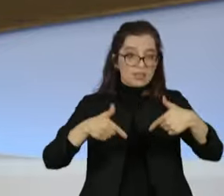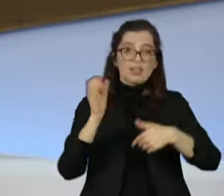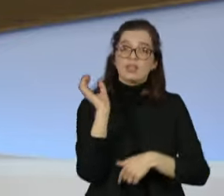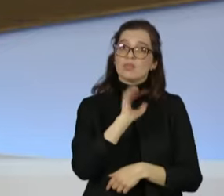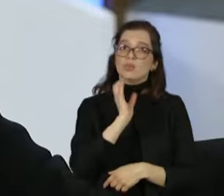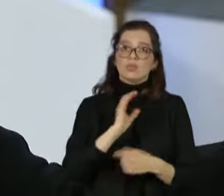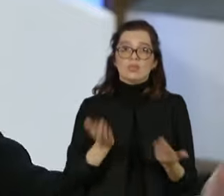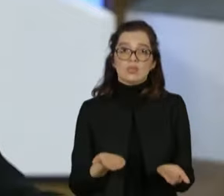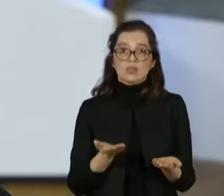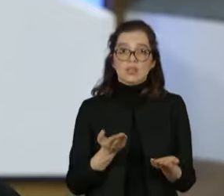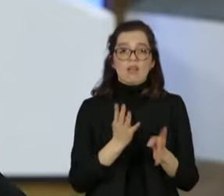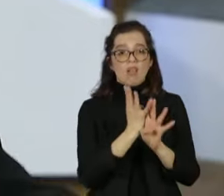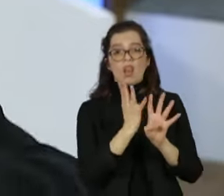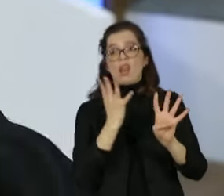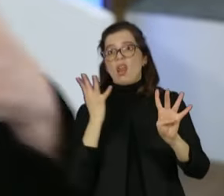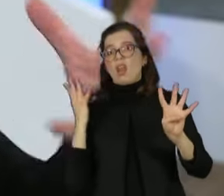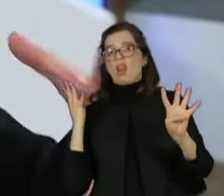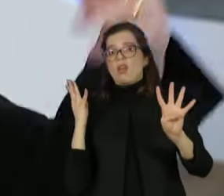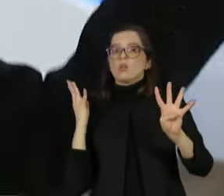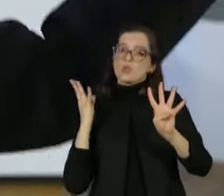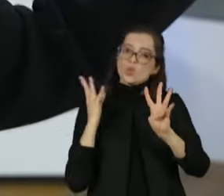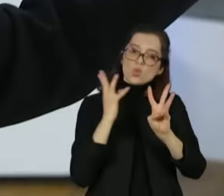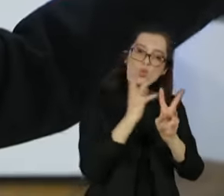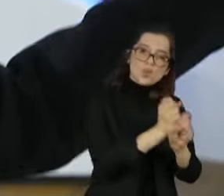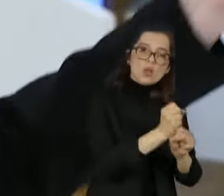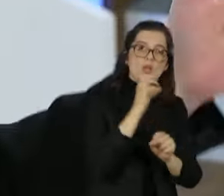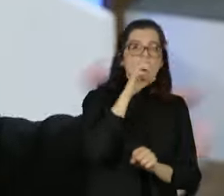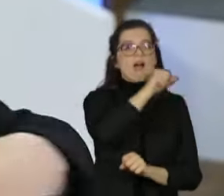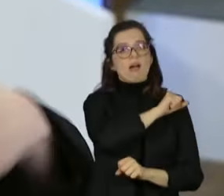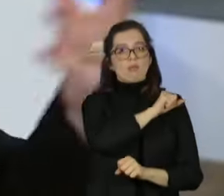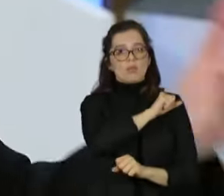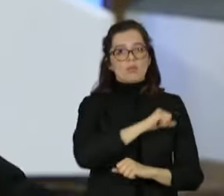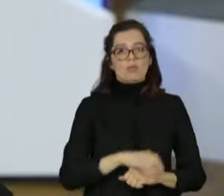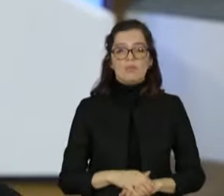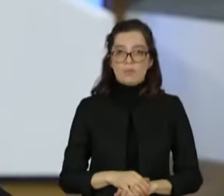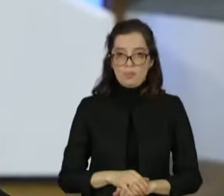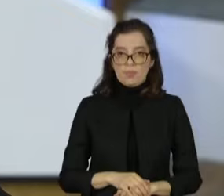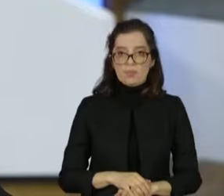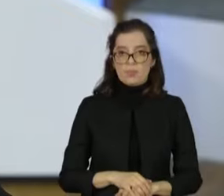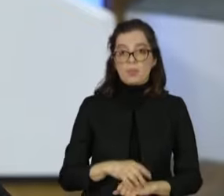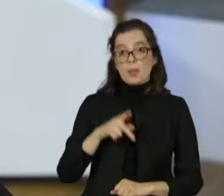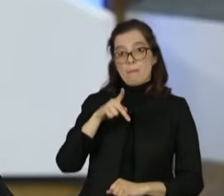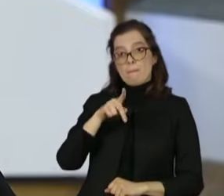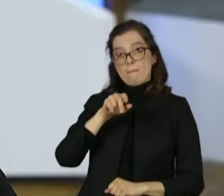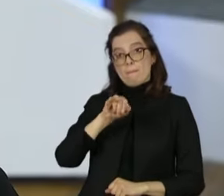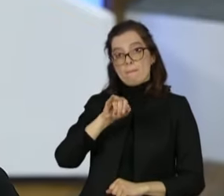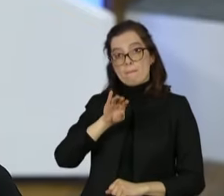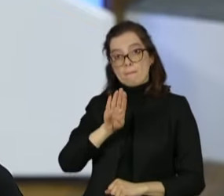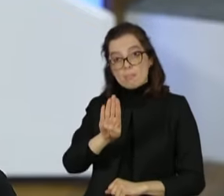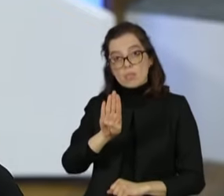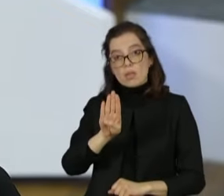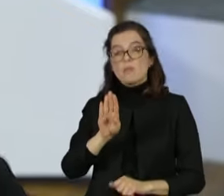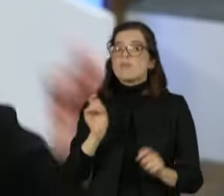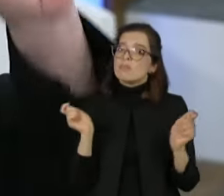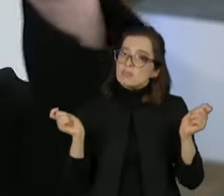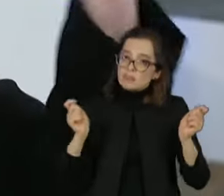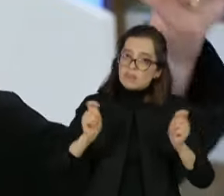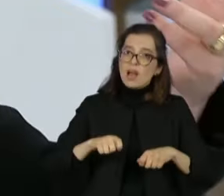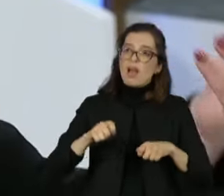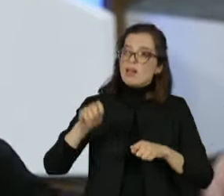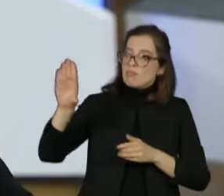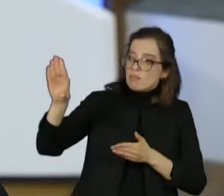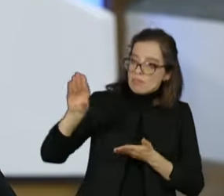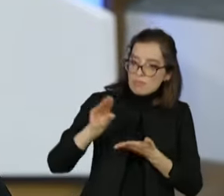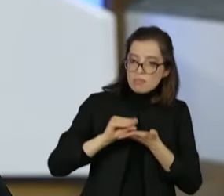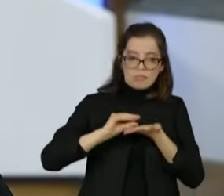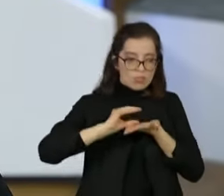Isso não tem a ver com problema de responsabilidade fiscal, mercado ou PIB, que a Caterine falou. É óbvio que vai entender esse processo, porque é um processo ainda